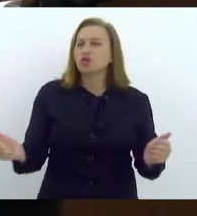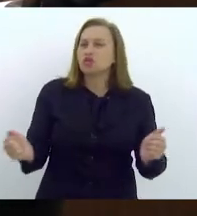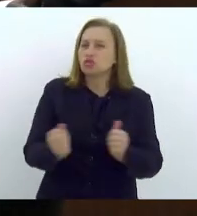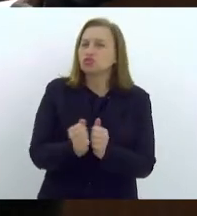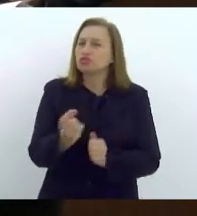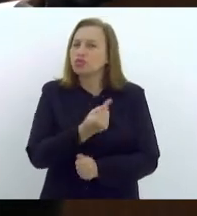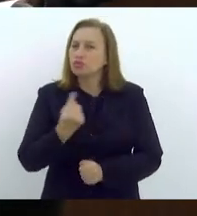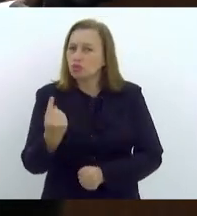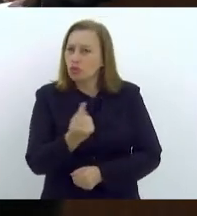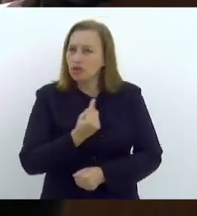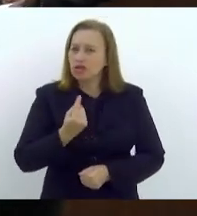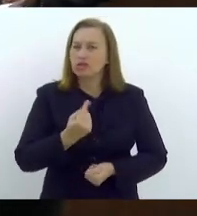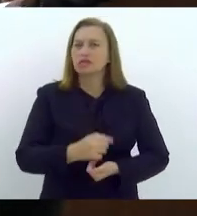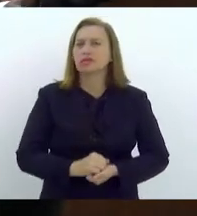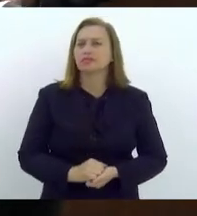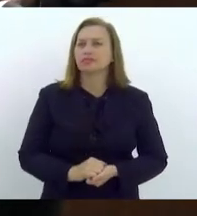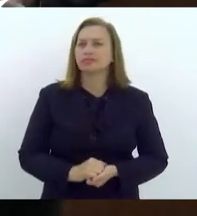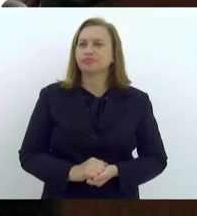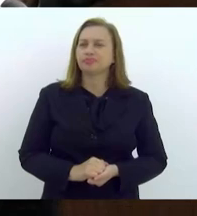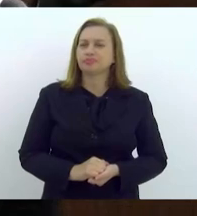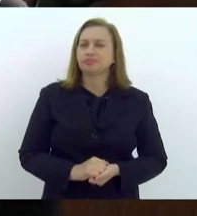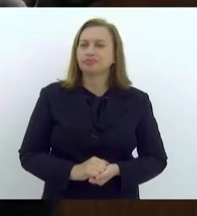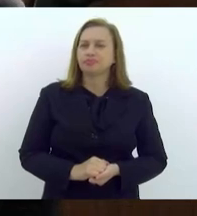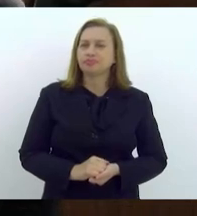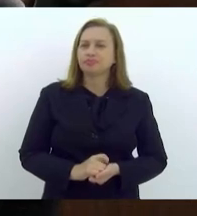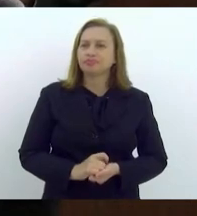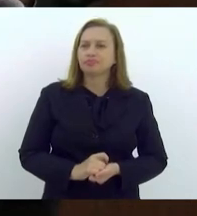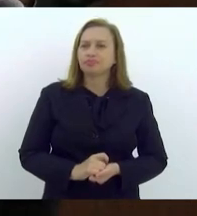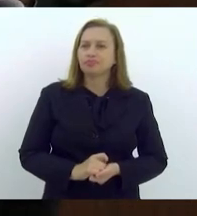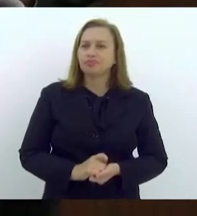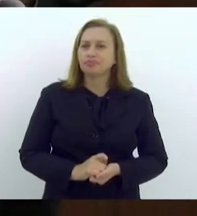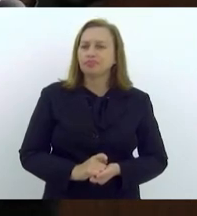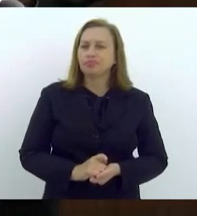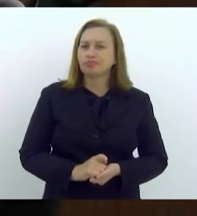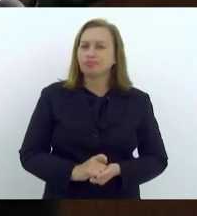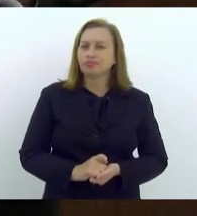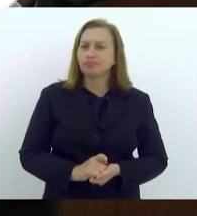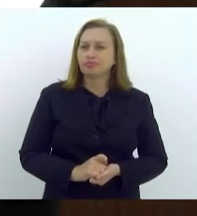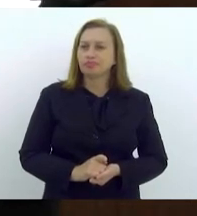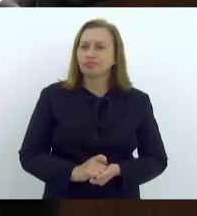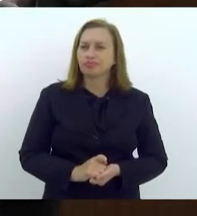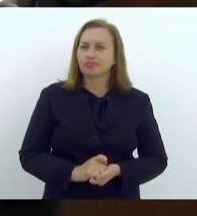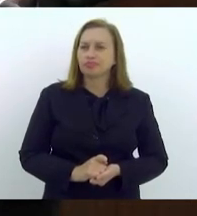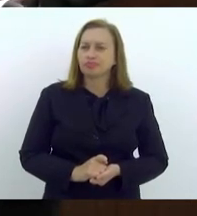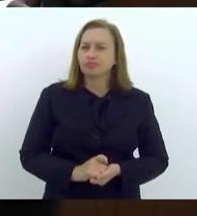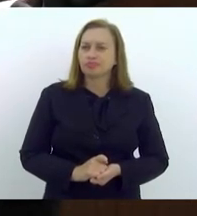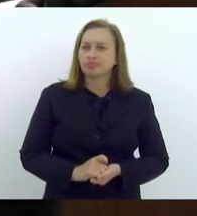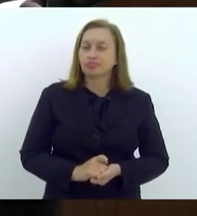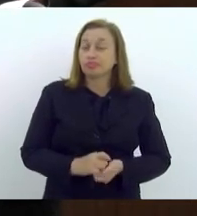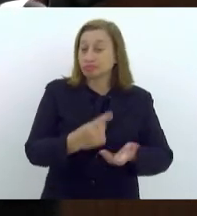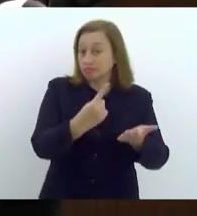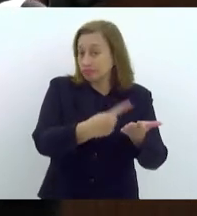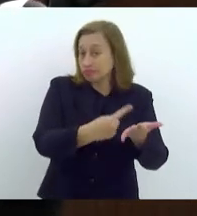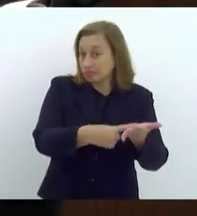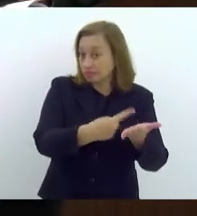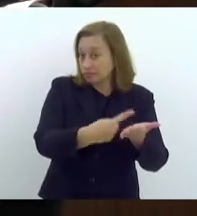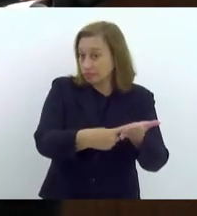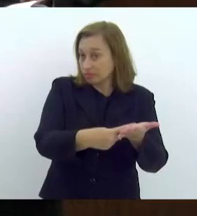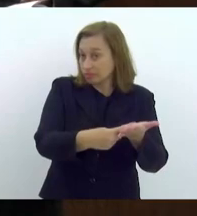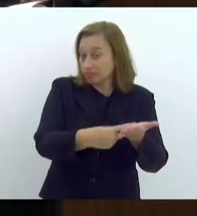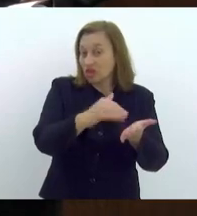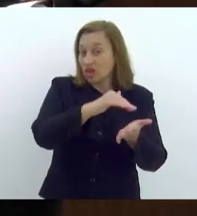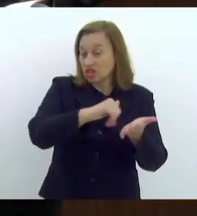a nós estamos aqui para fazer um acordo, eles estão